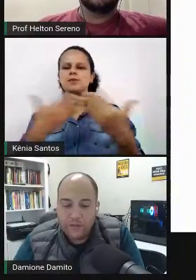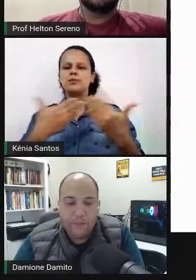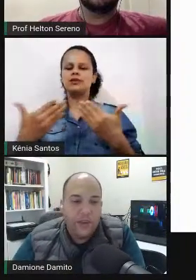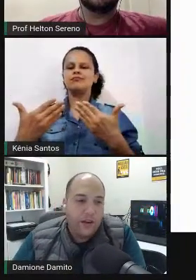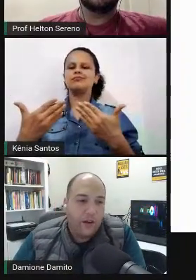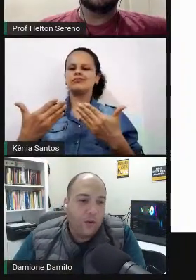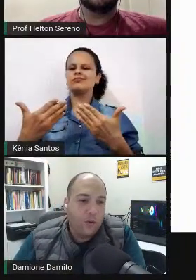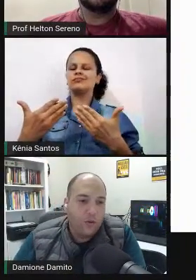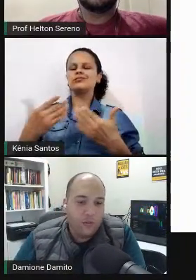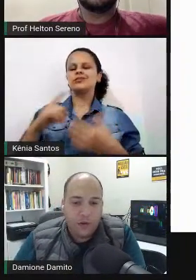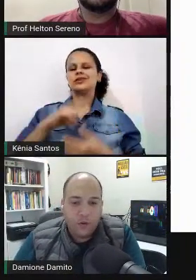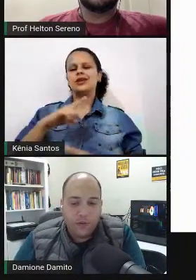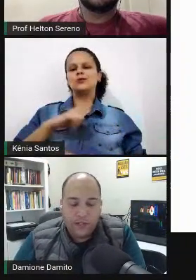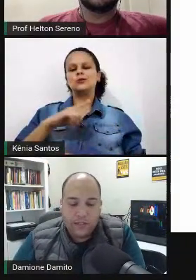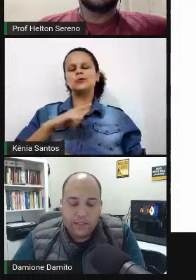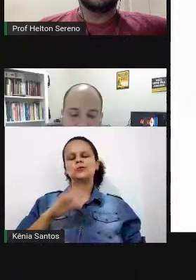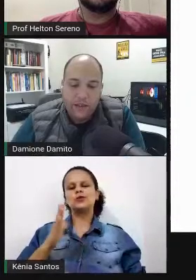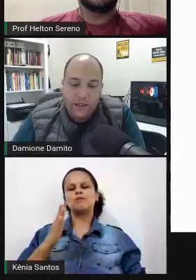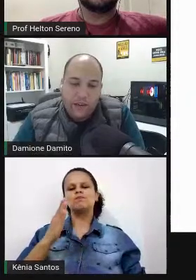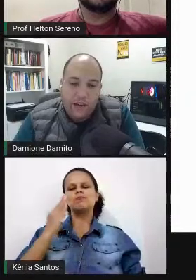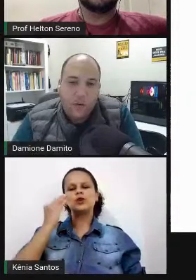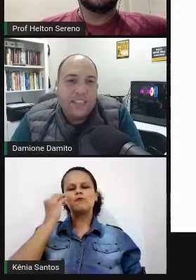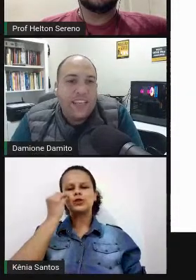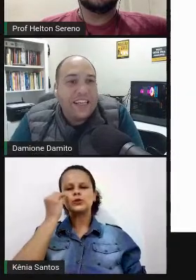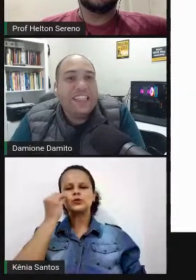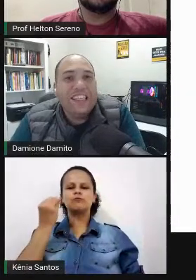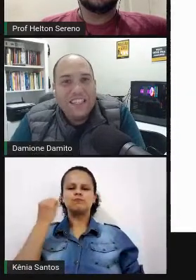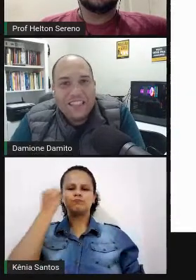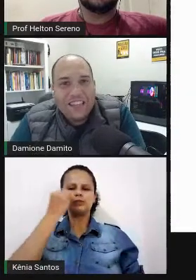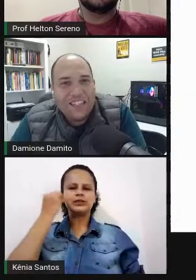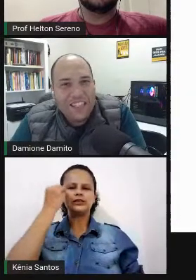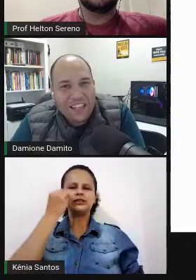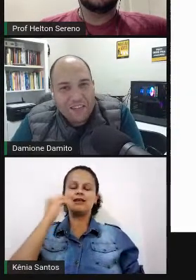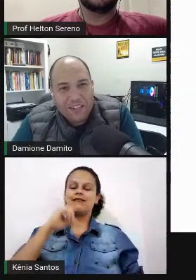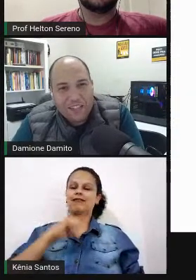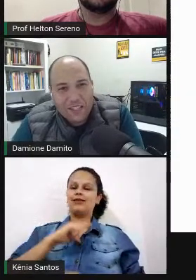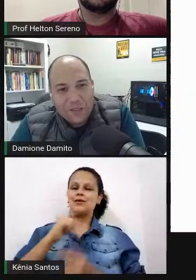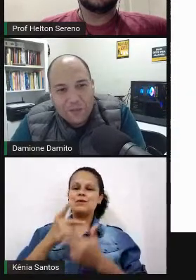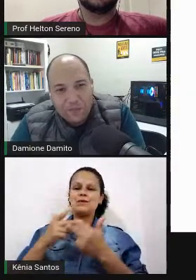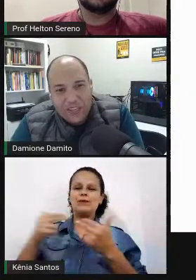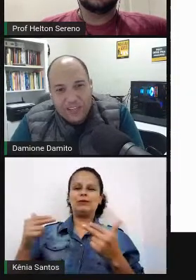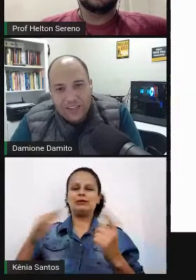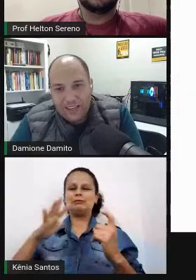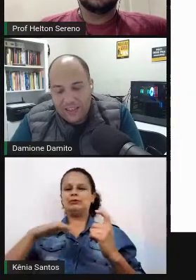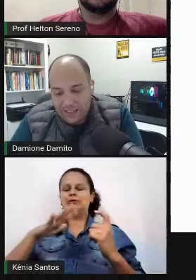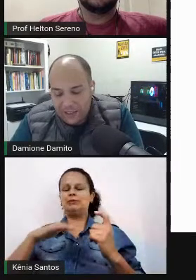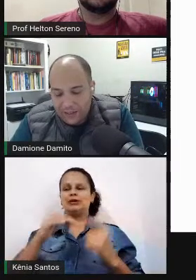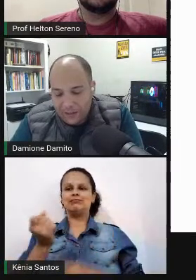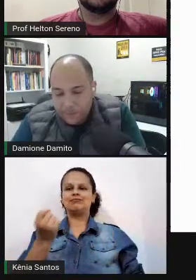visto, né? Algumas, algumas heresias que a gente tem refletido.